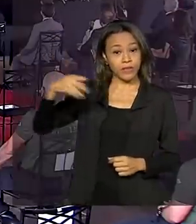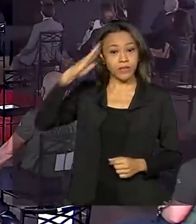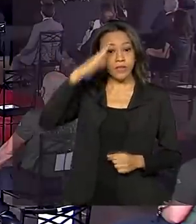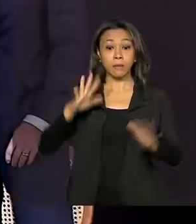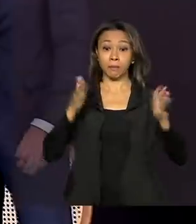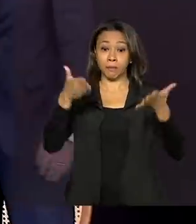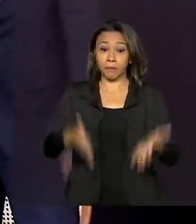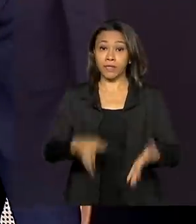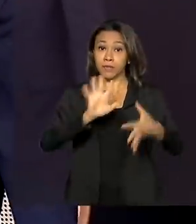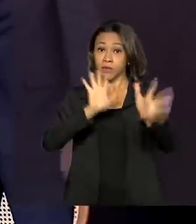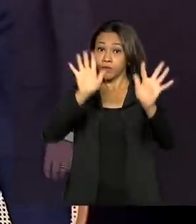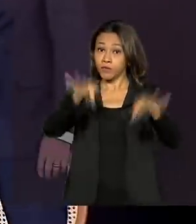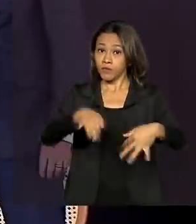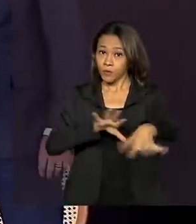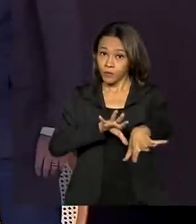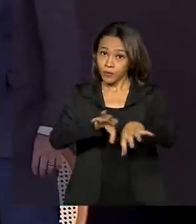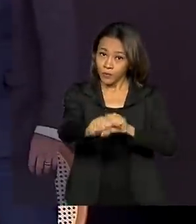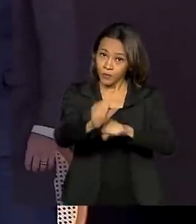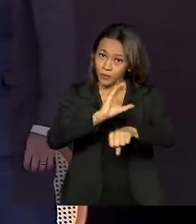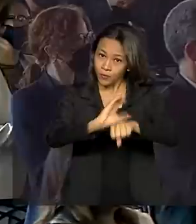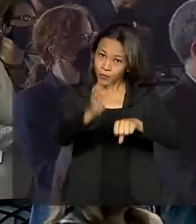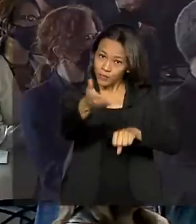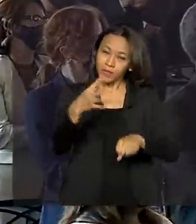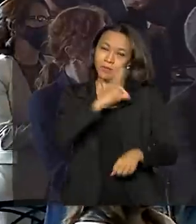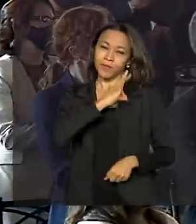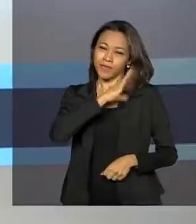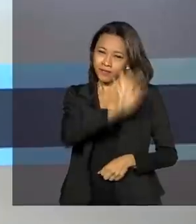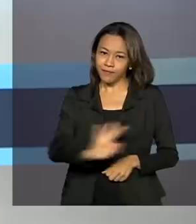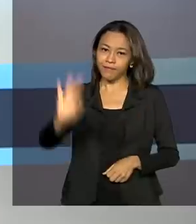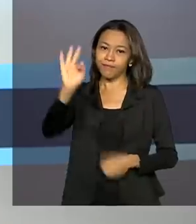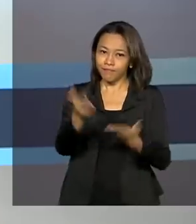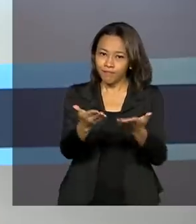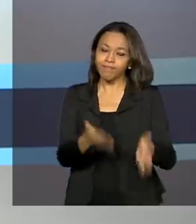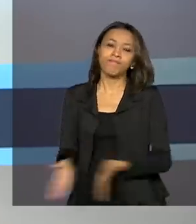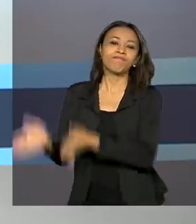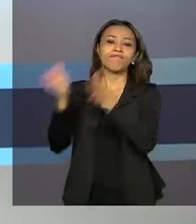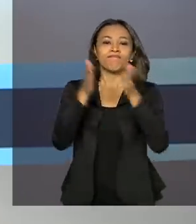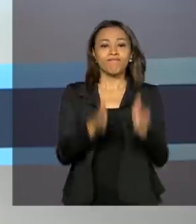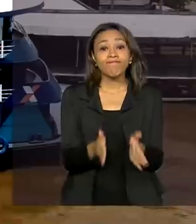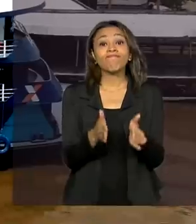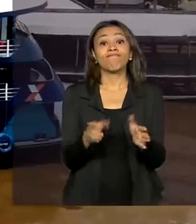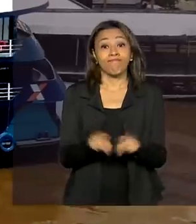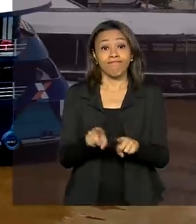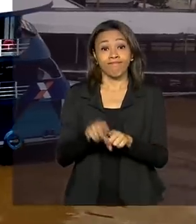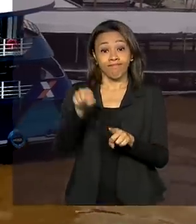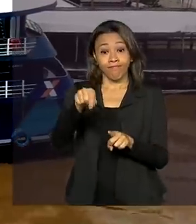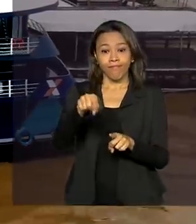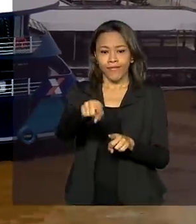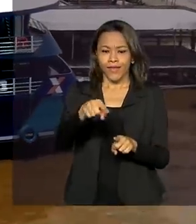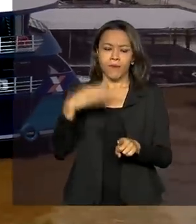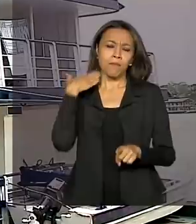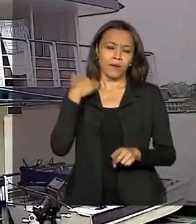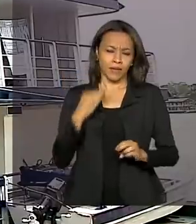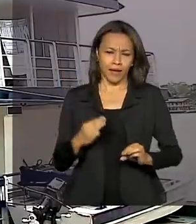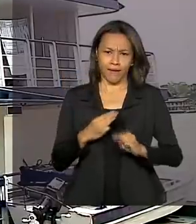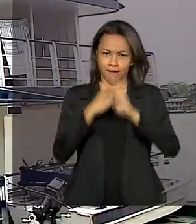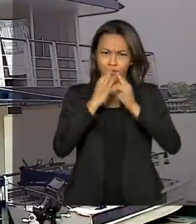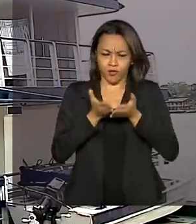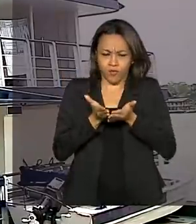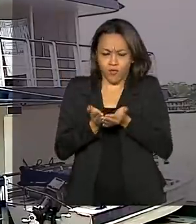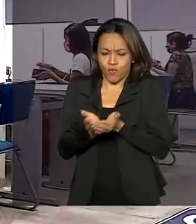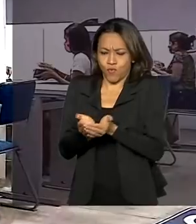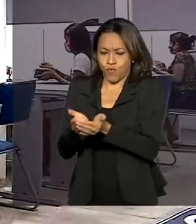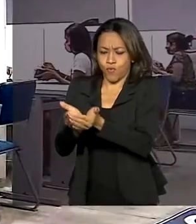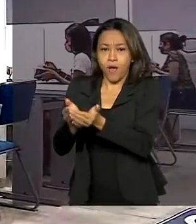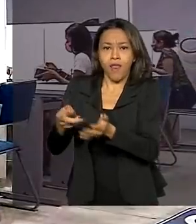encerramento do curso de formação da Polícia Federal. E veja também, agências Barco da Caixa Econômica